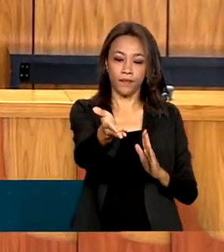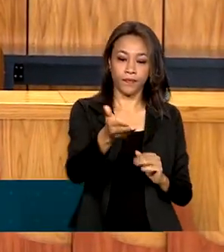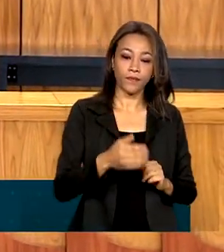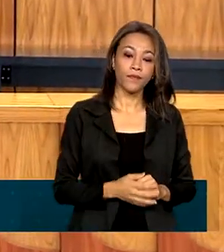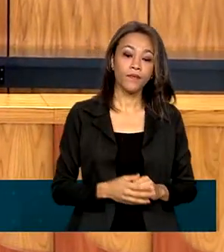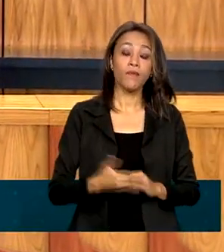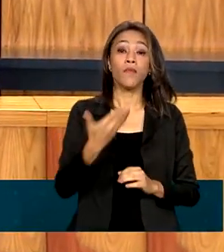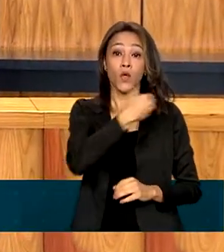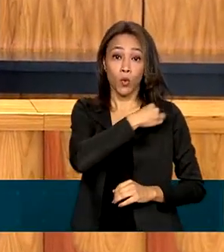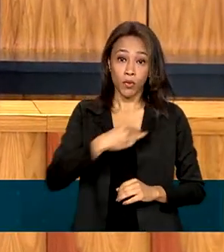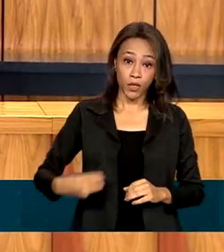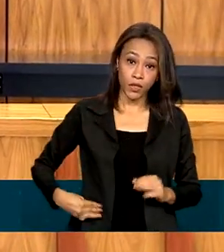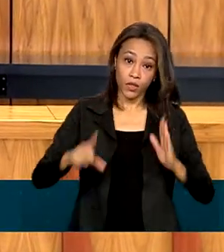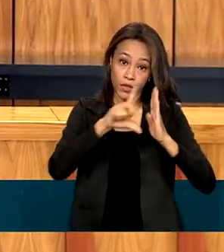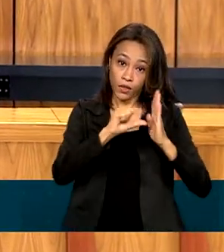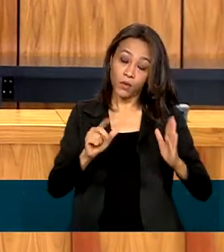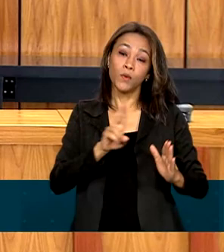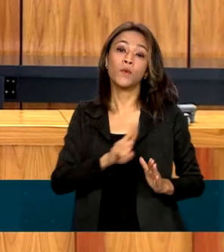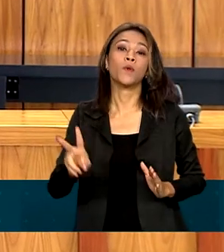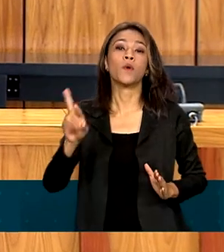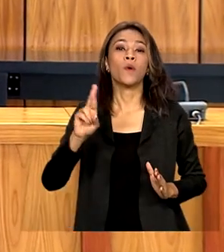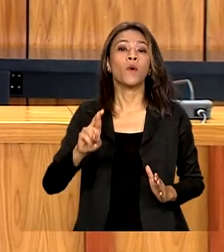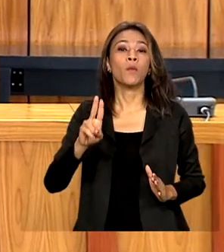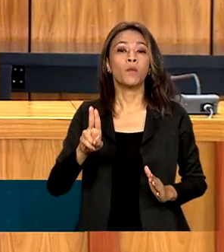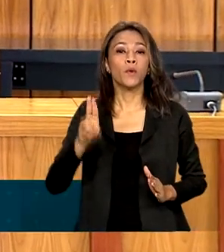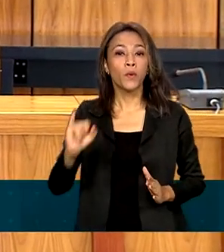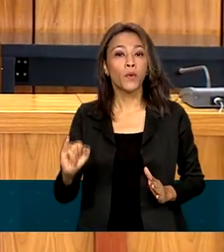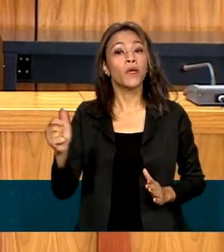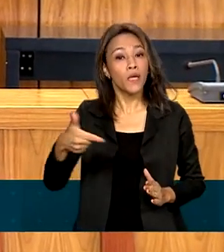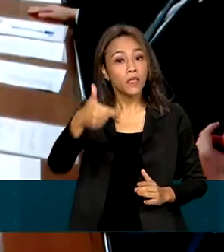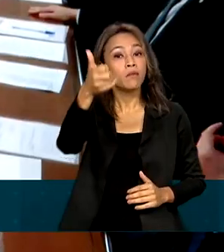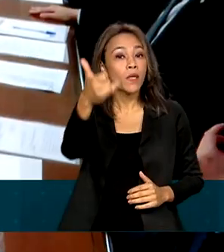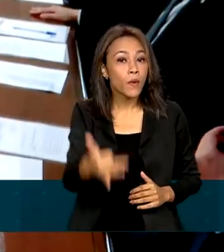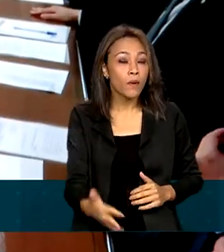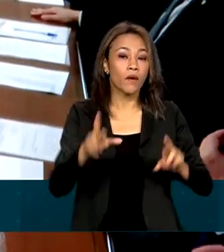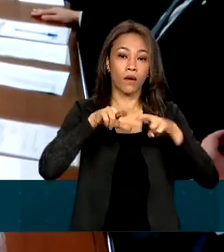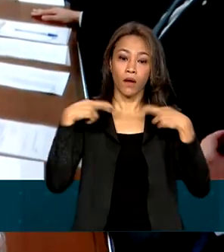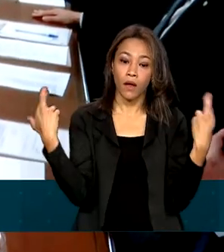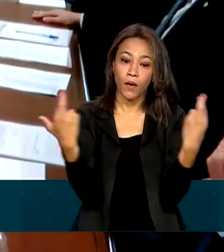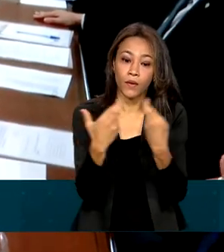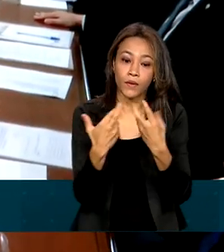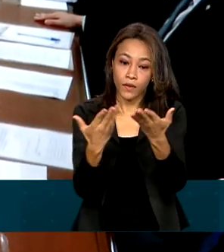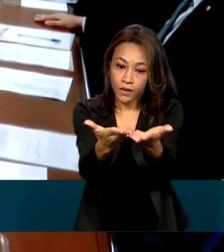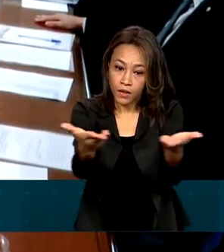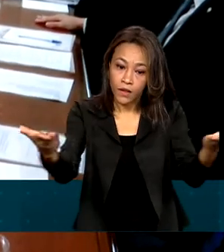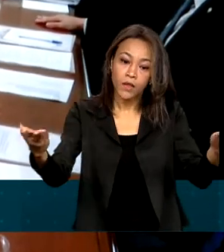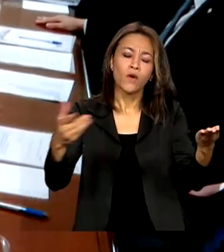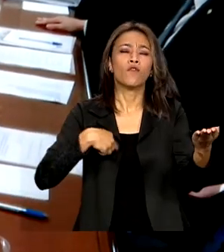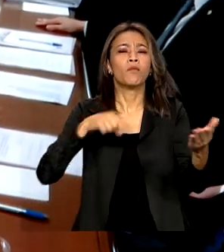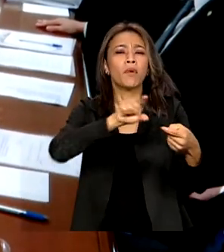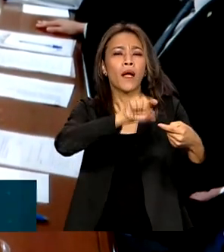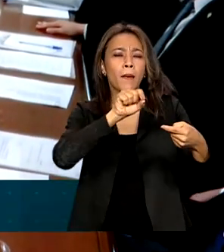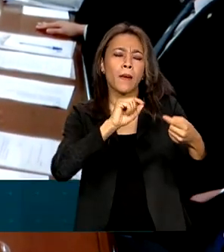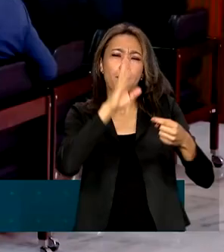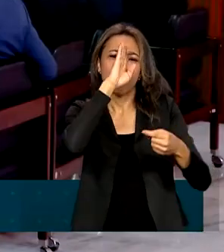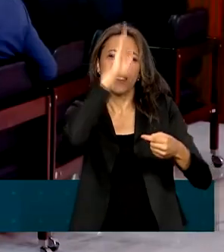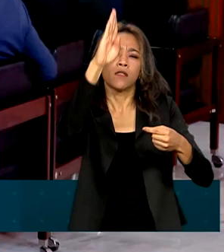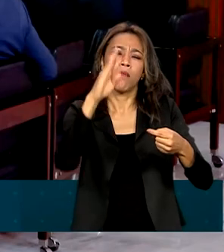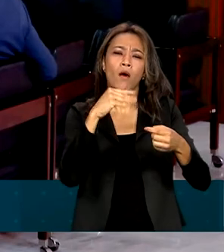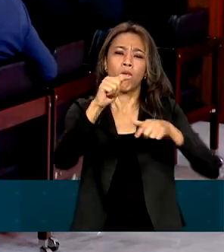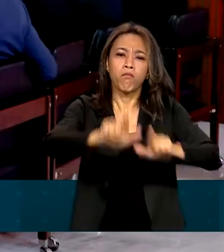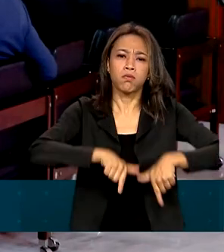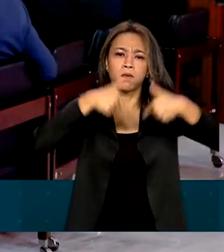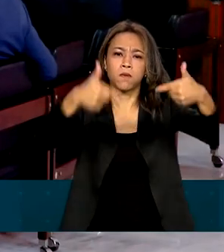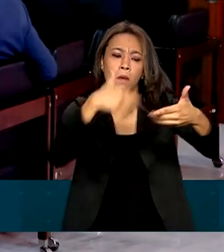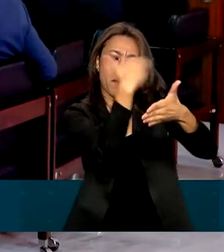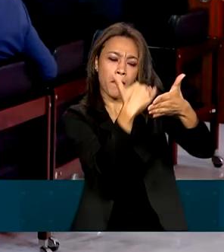ministro da Casa Civil, Rui Costa, disse que a reunião ministerial serviu para definir as diretrizes, prioridades e o ritmo das